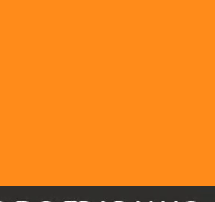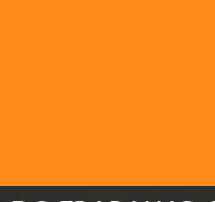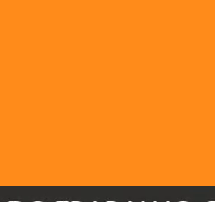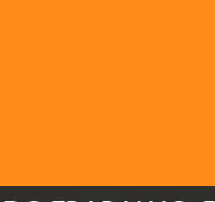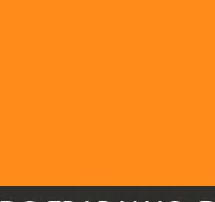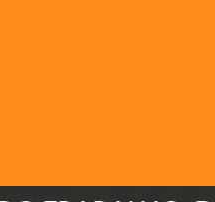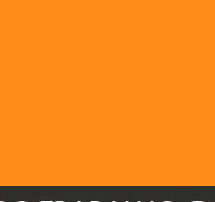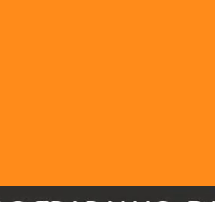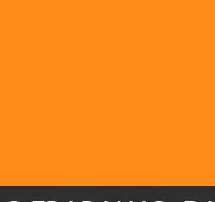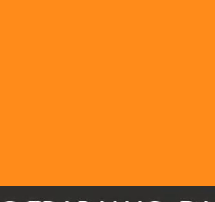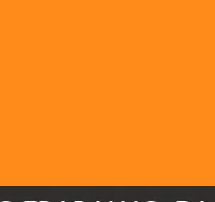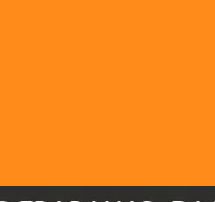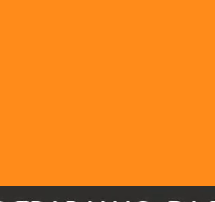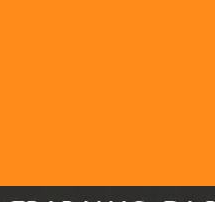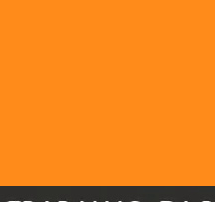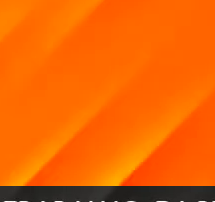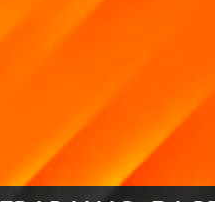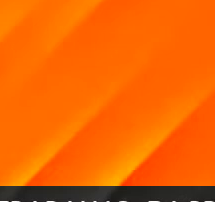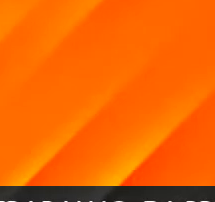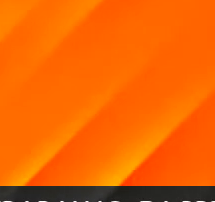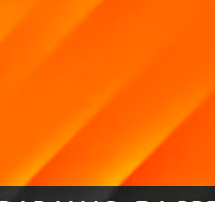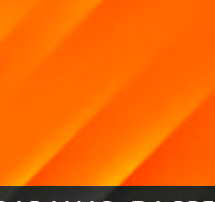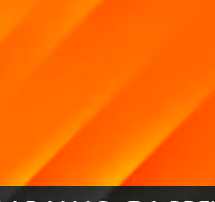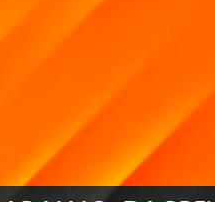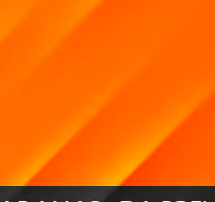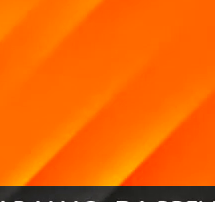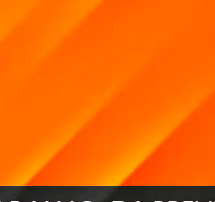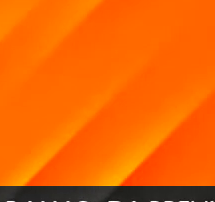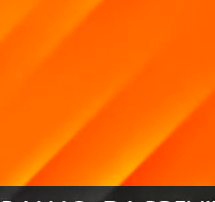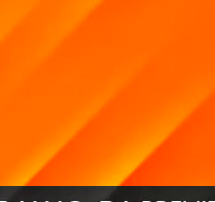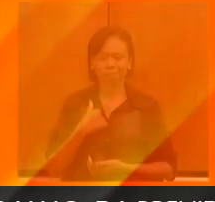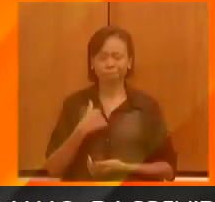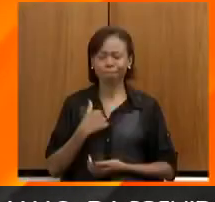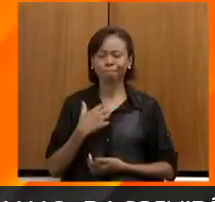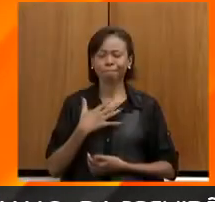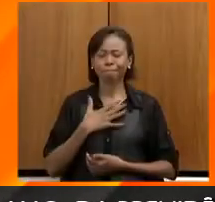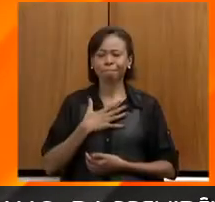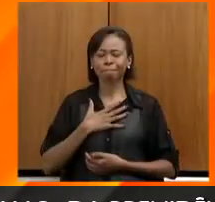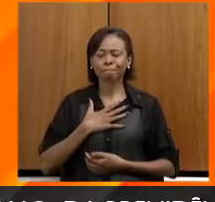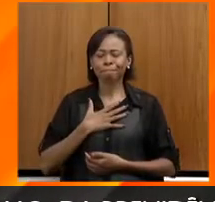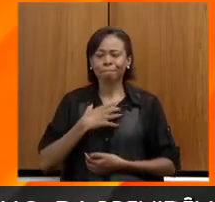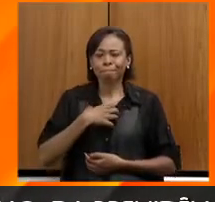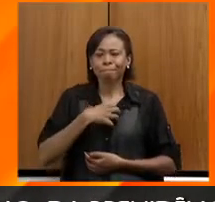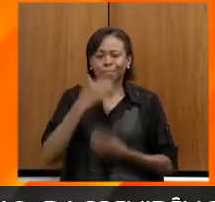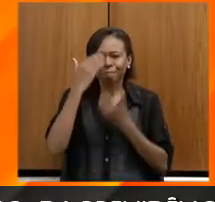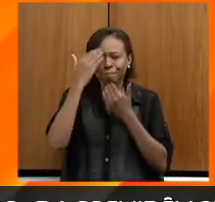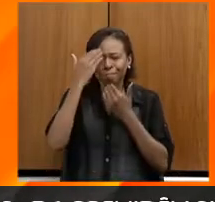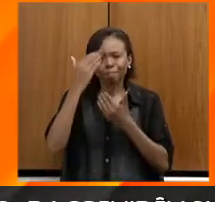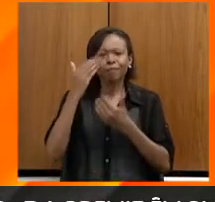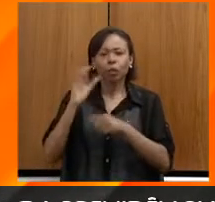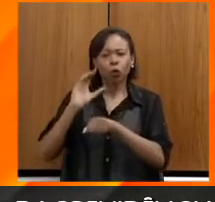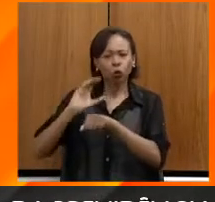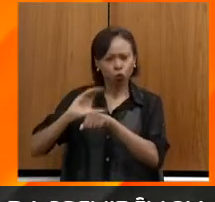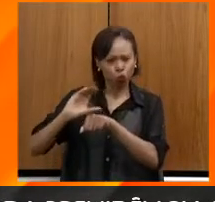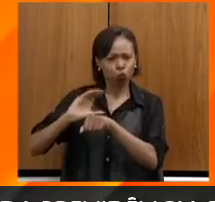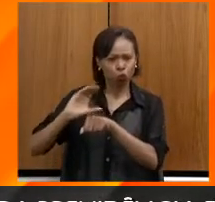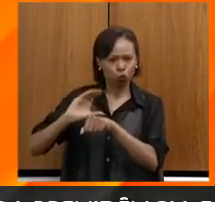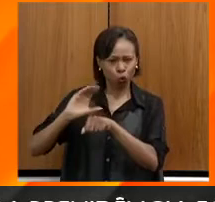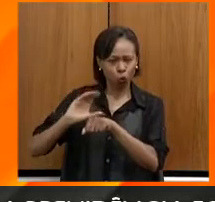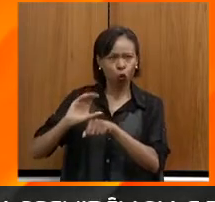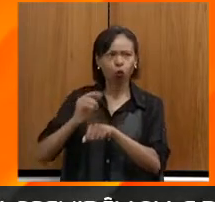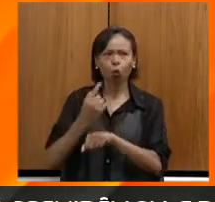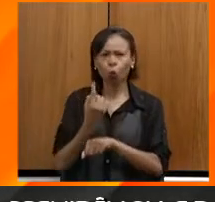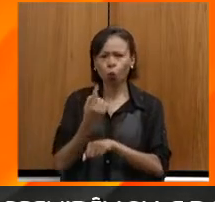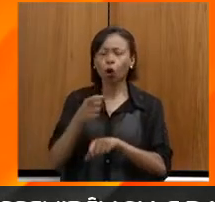Eu tenho sido muito grato pelos cursos que eu tenho feito. Eu fiz o curso de agricultura